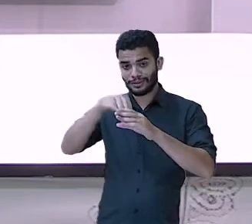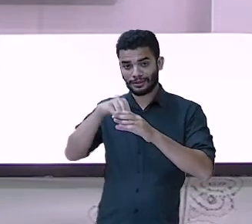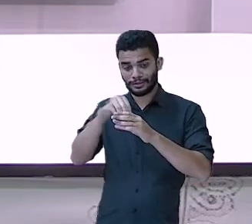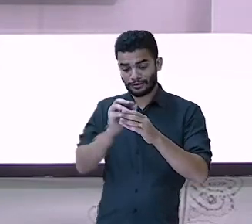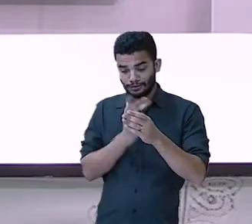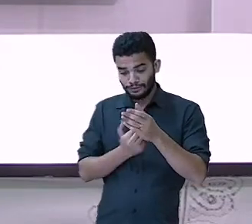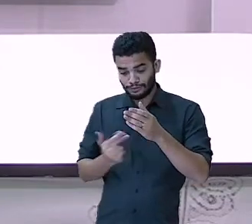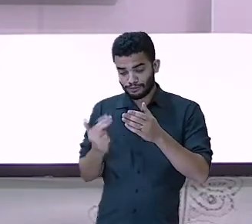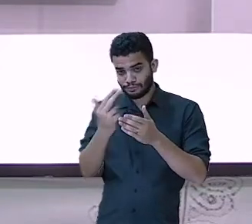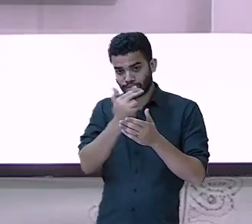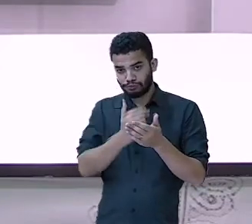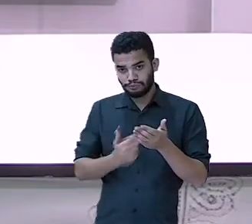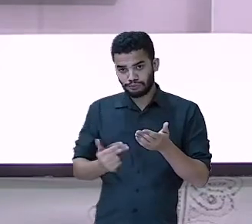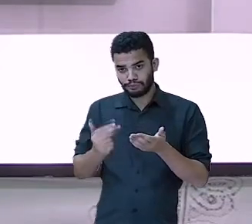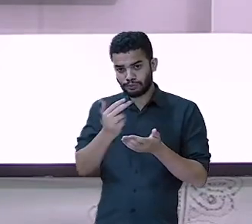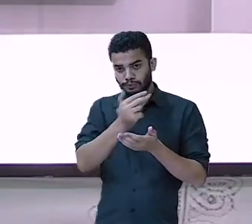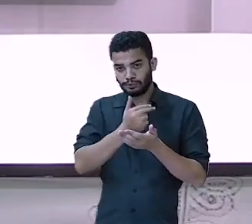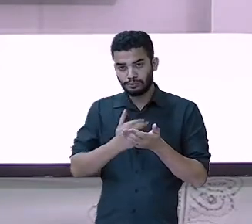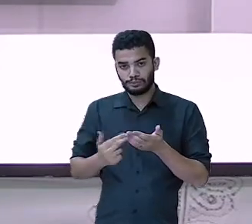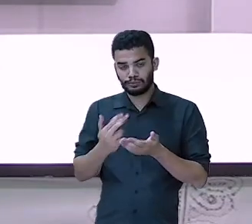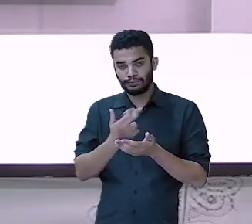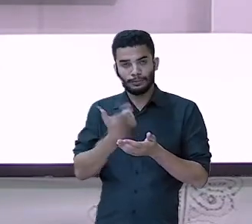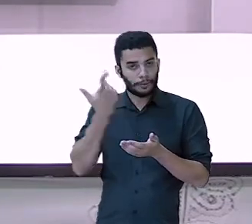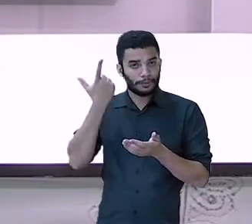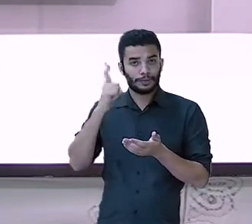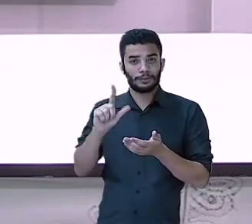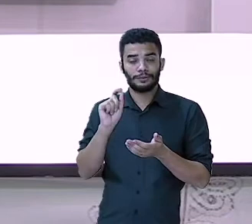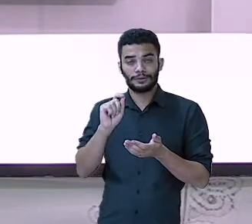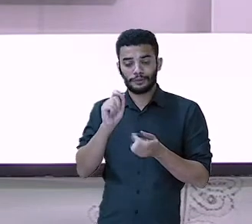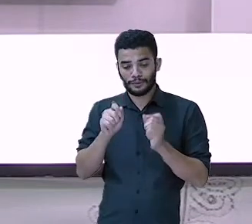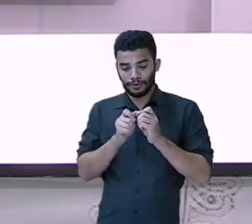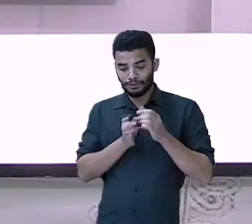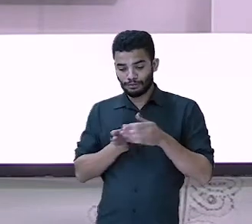Para a gente conseguir fazer cada etapa do caminho.